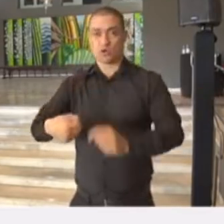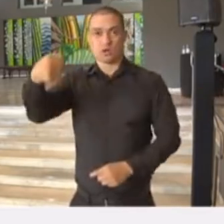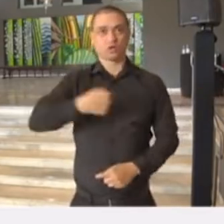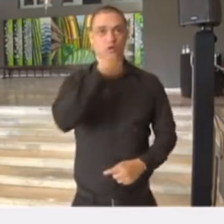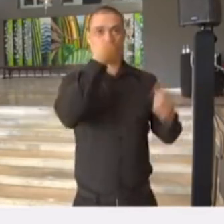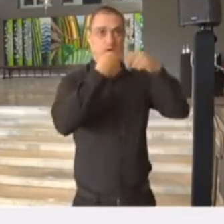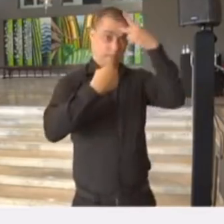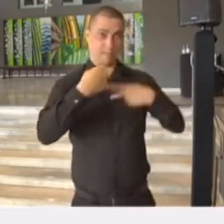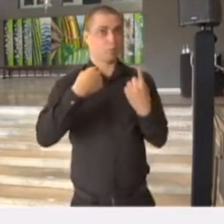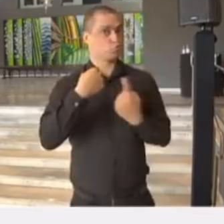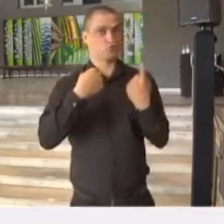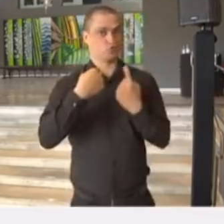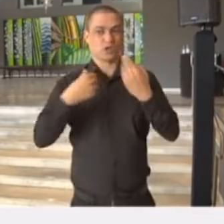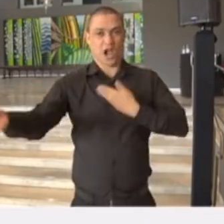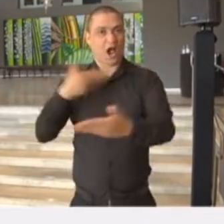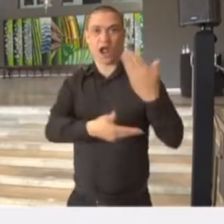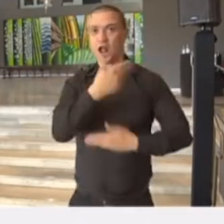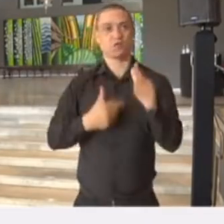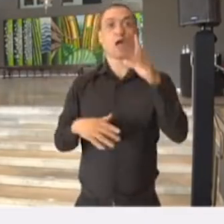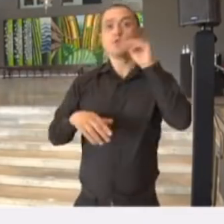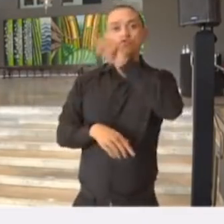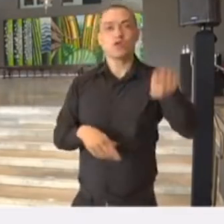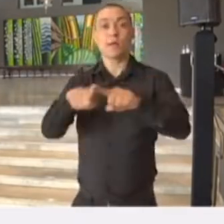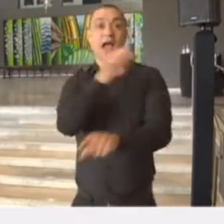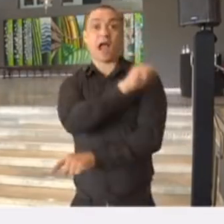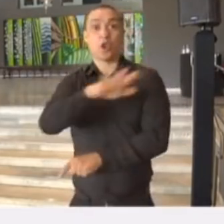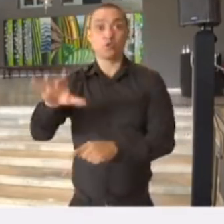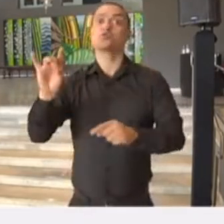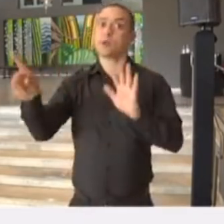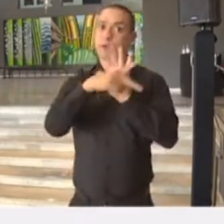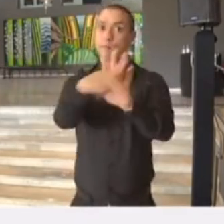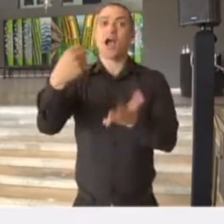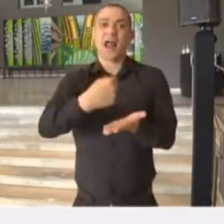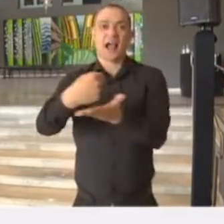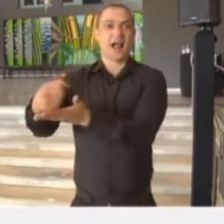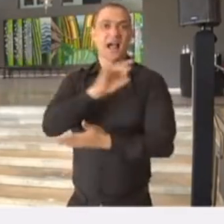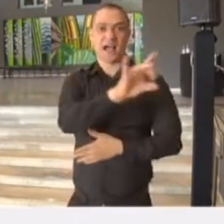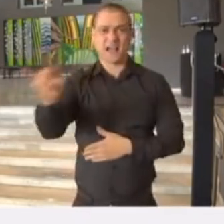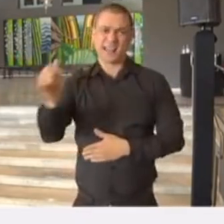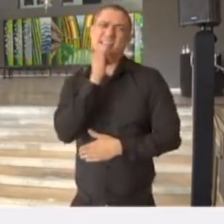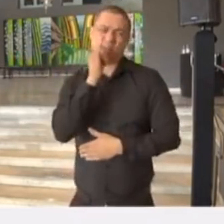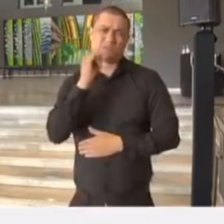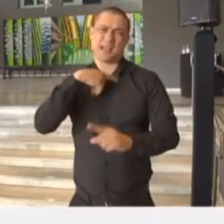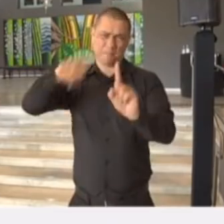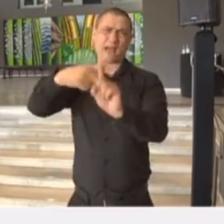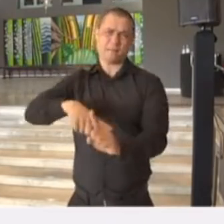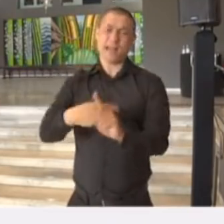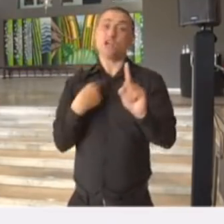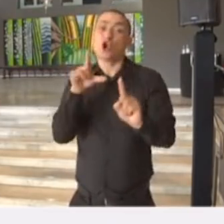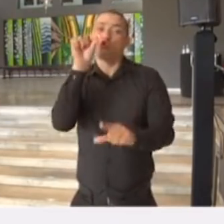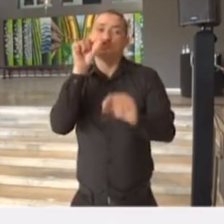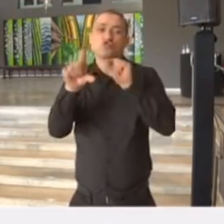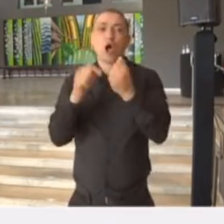por exemplo, e todos os profissionais tenham o seu copo ou sua caneca, para que tomem água. Lembrando que são exemplos, são muito mais completos, a gente está destacando